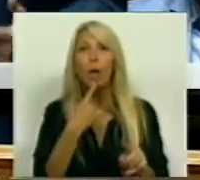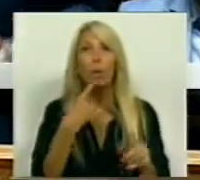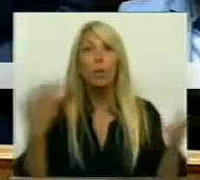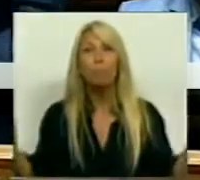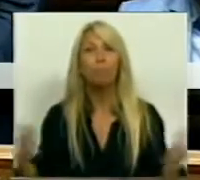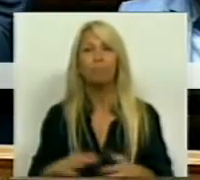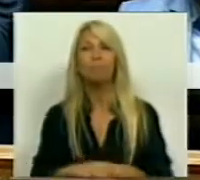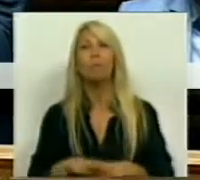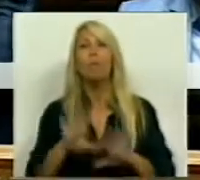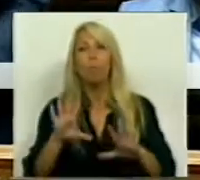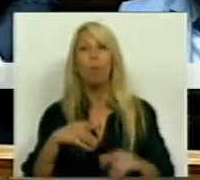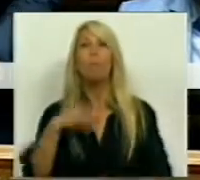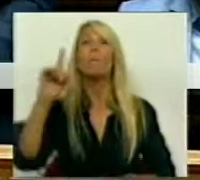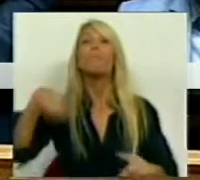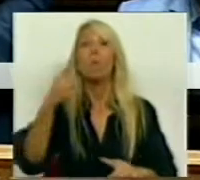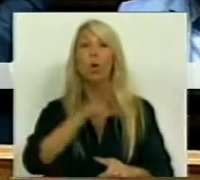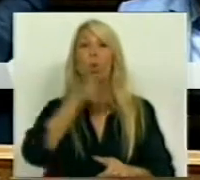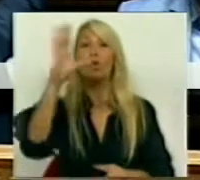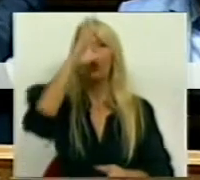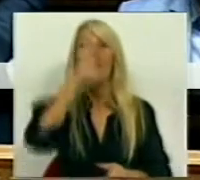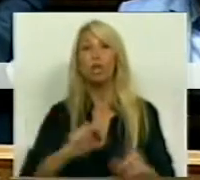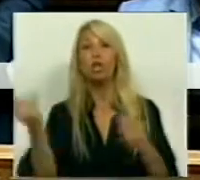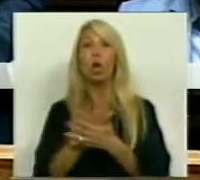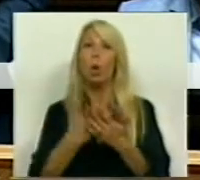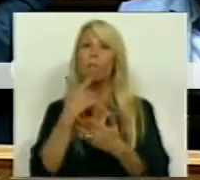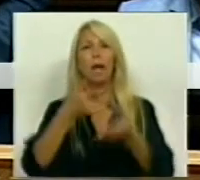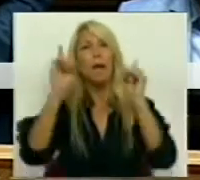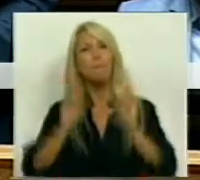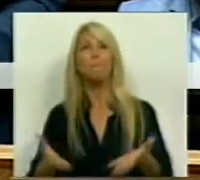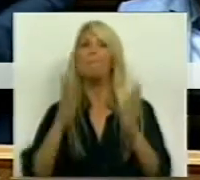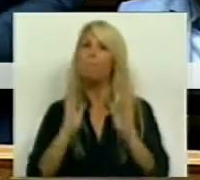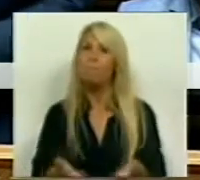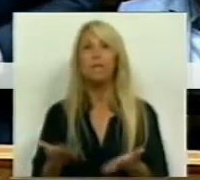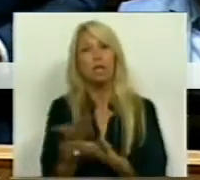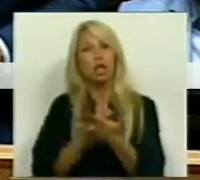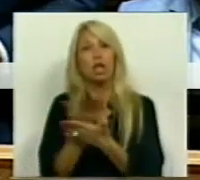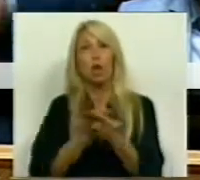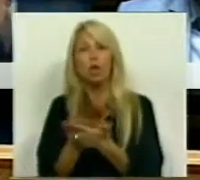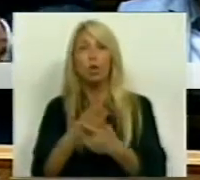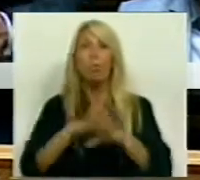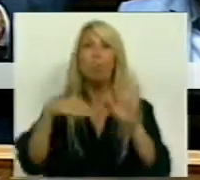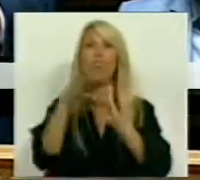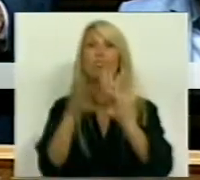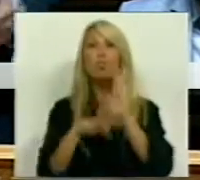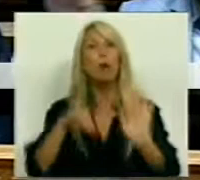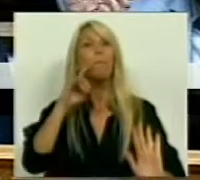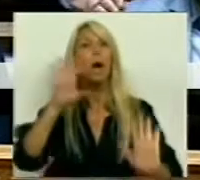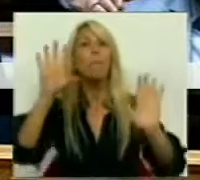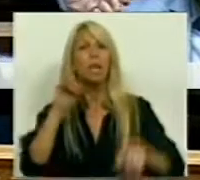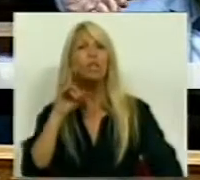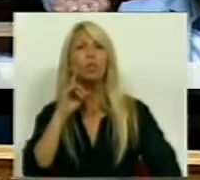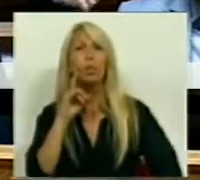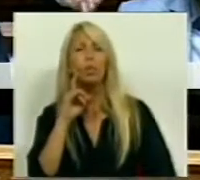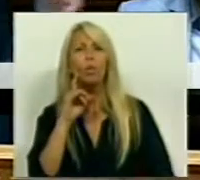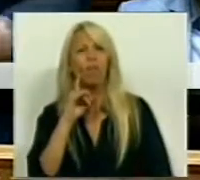portanto, enfim, dizer que era preciso incitar negociações sobre um programa cautelar, depois seguro, que é raio de nome,